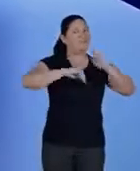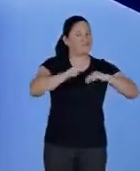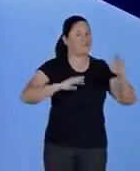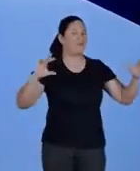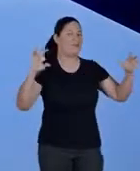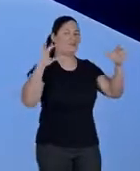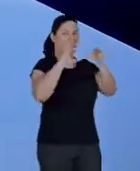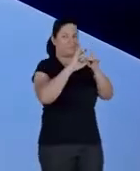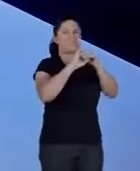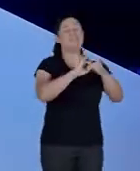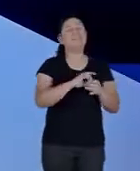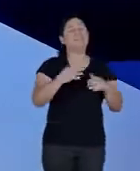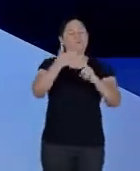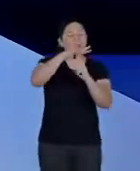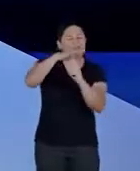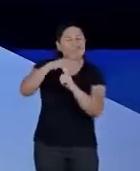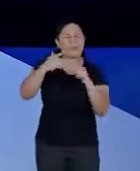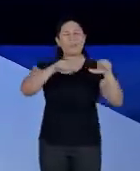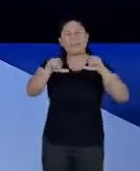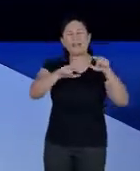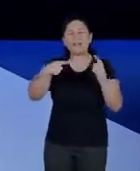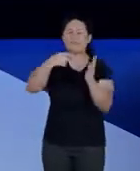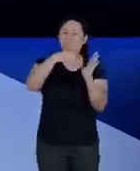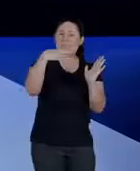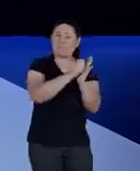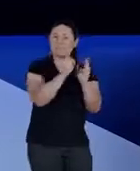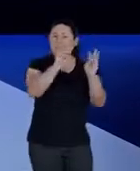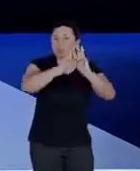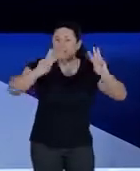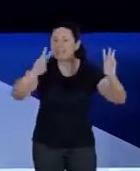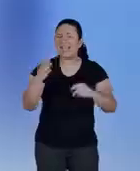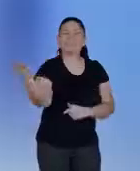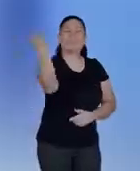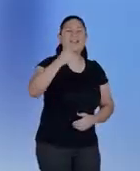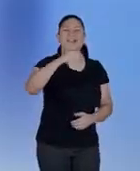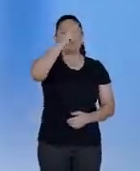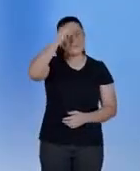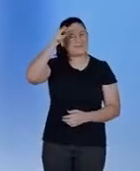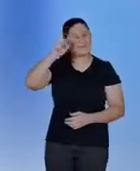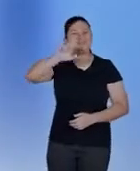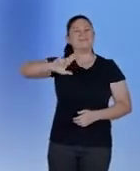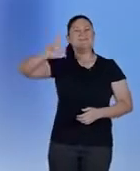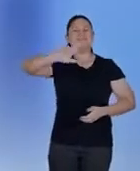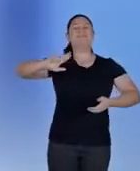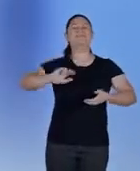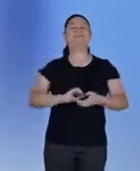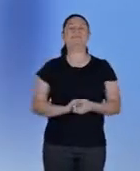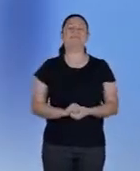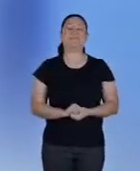Mega Feirão de Empregos. Faça sua inscrição no site e vem Prefeitura de Uberlândia. Obrigado.